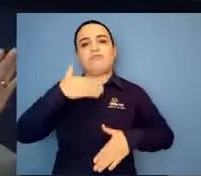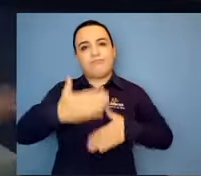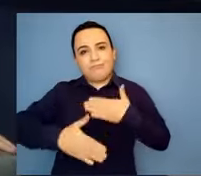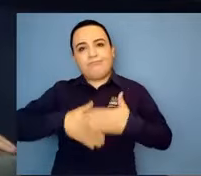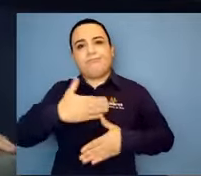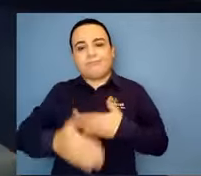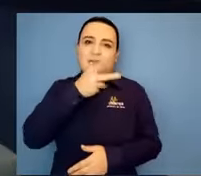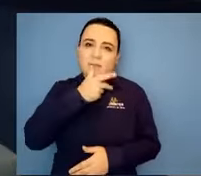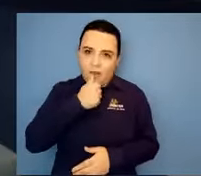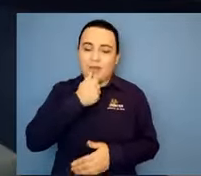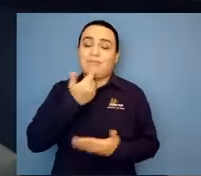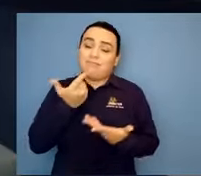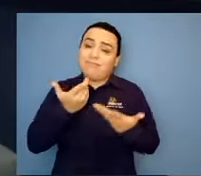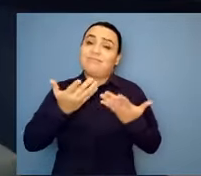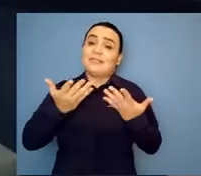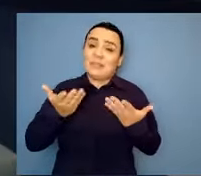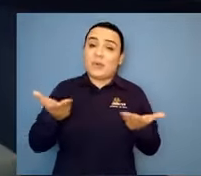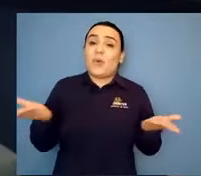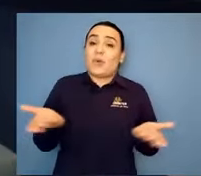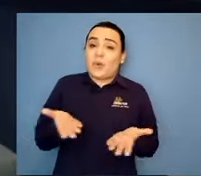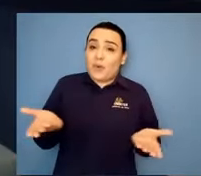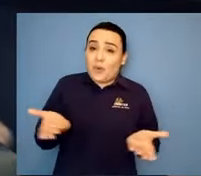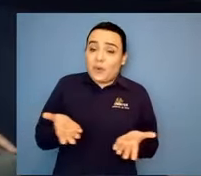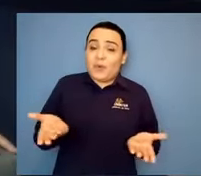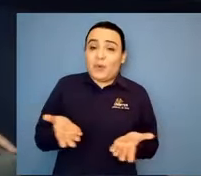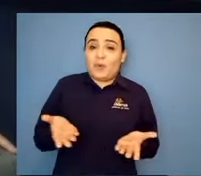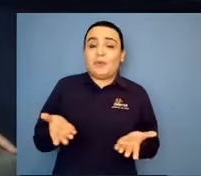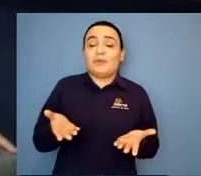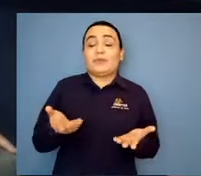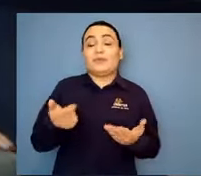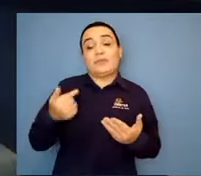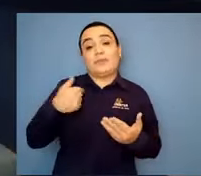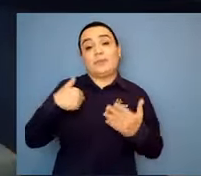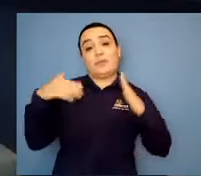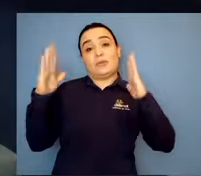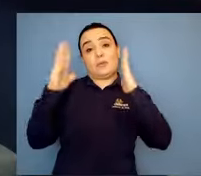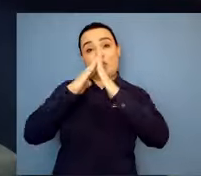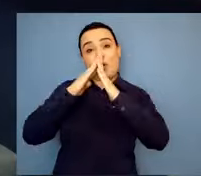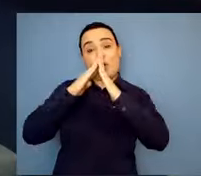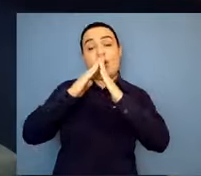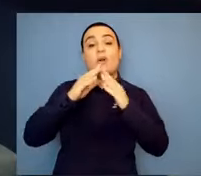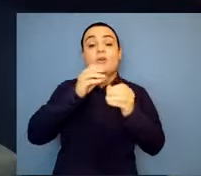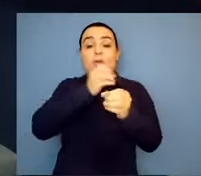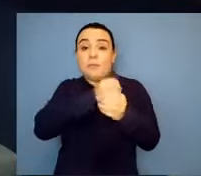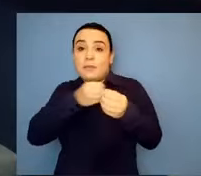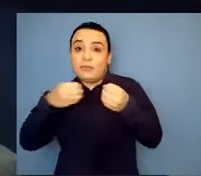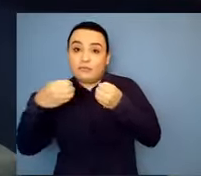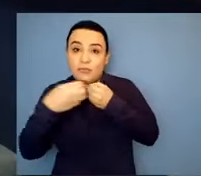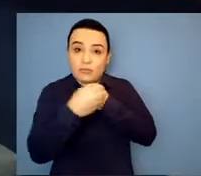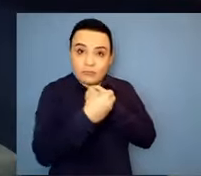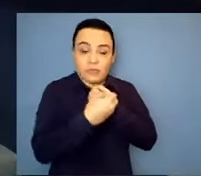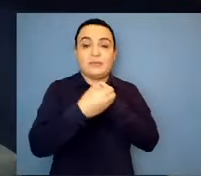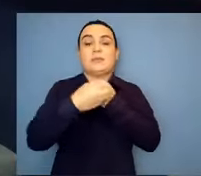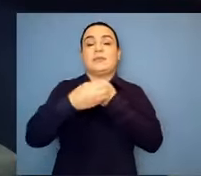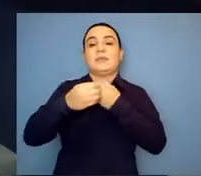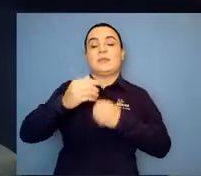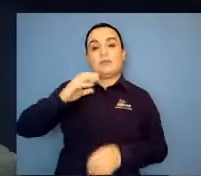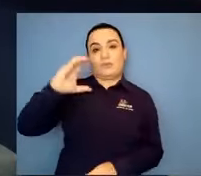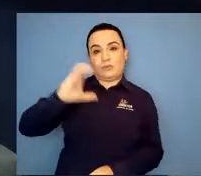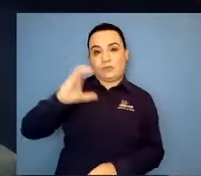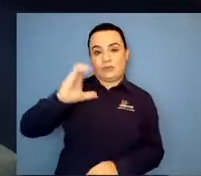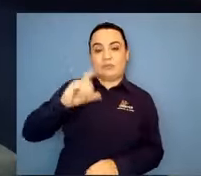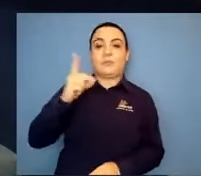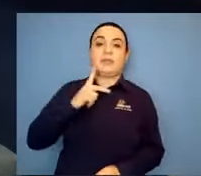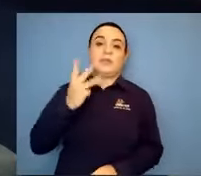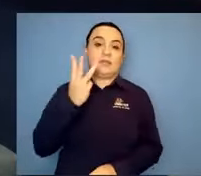hoje eu moro na região de Curitiba, na região metropolitana, eu tenho três filhos, né, três, eu não